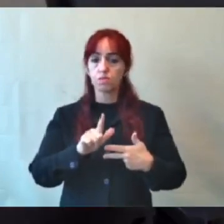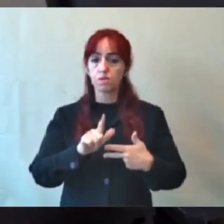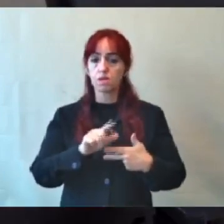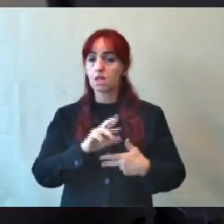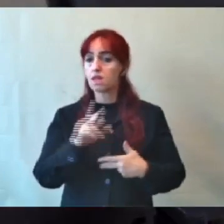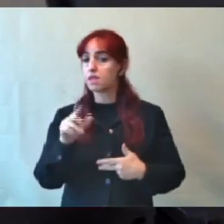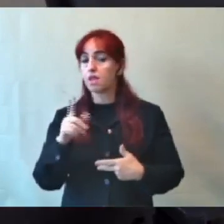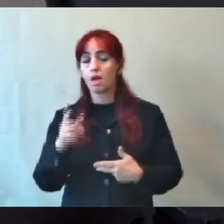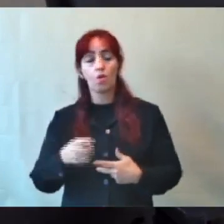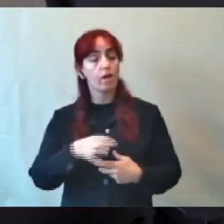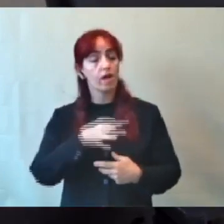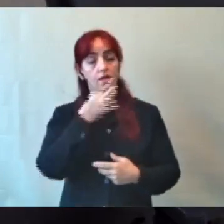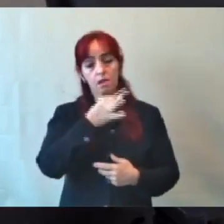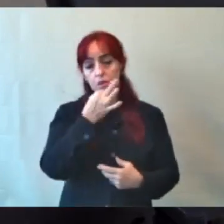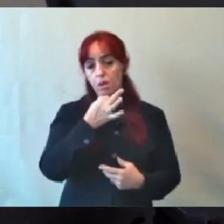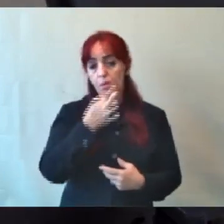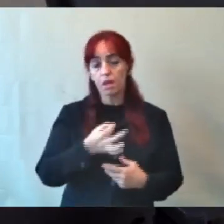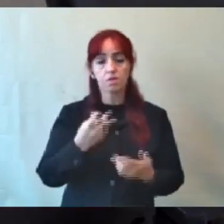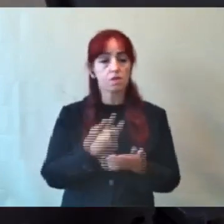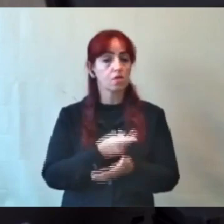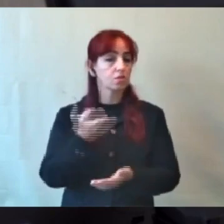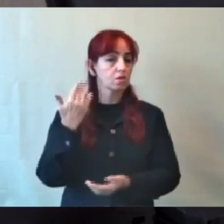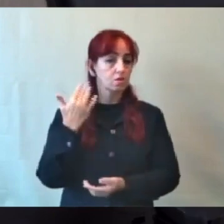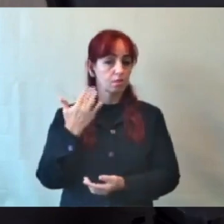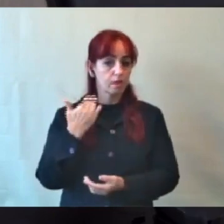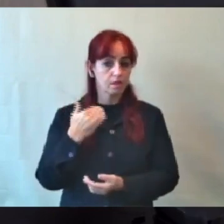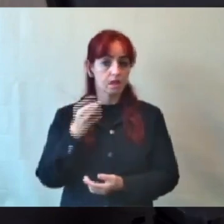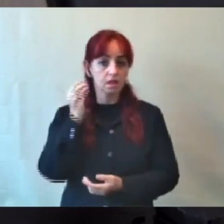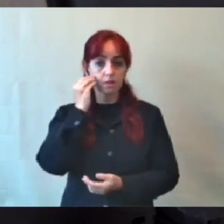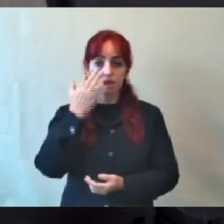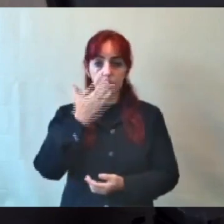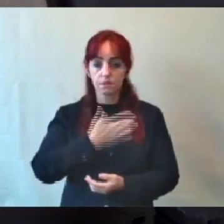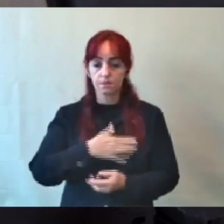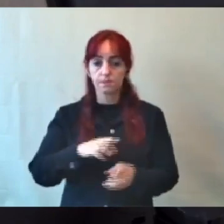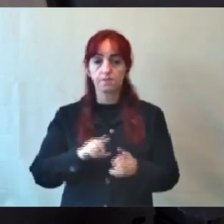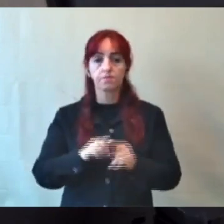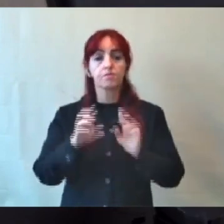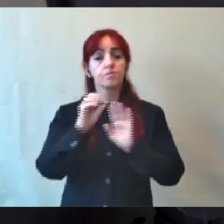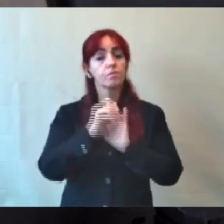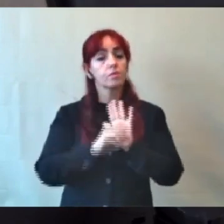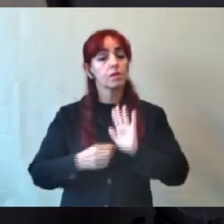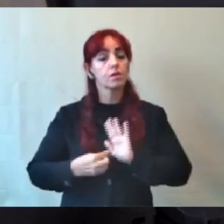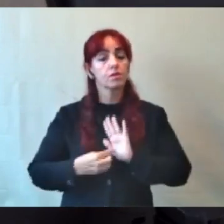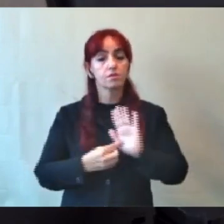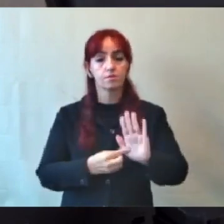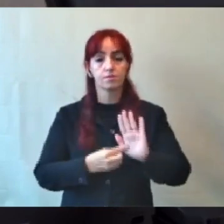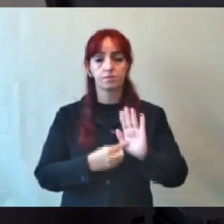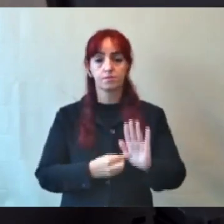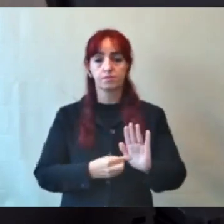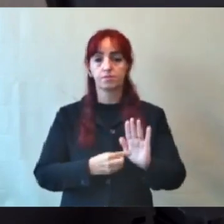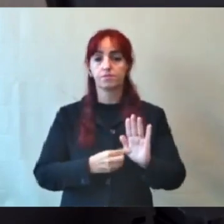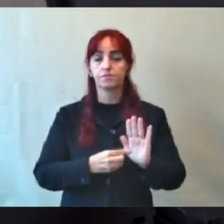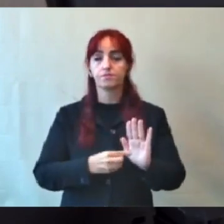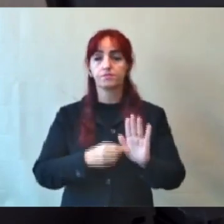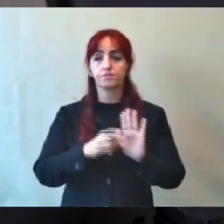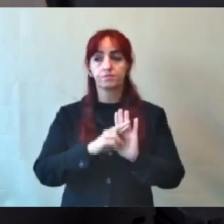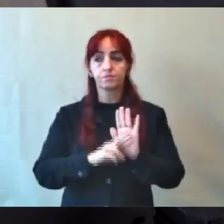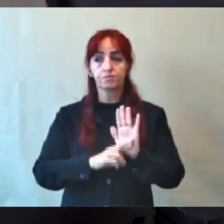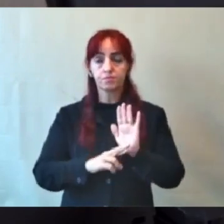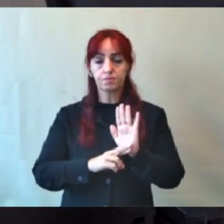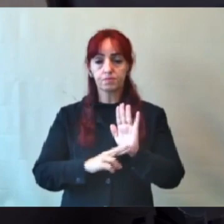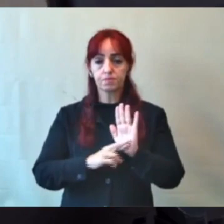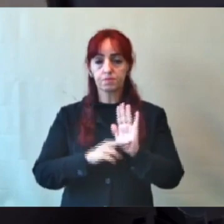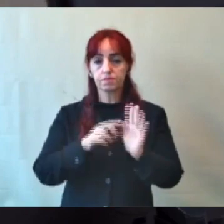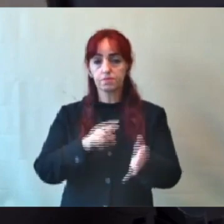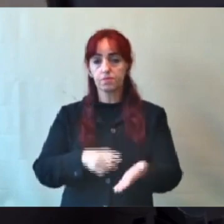passados eventualmente testemunhados. Contudo, o ofício emitido pela presidência utiliza o termo convoco, referindo-se a uma convocação ou não